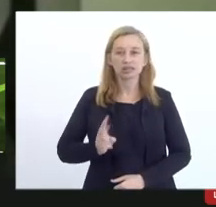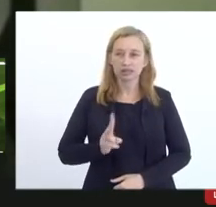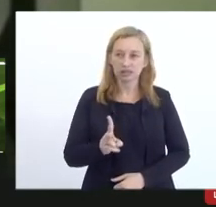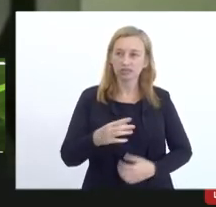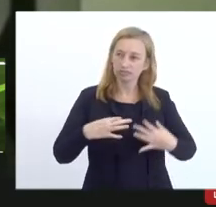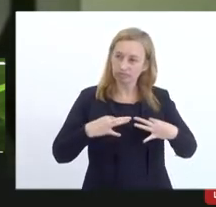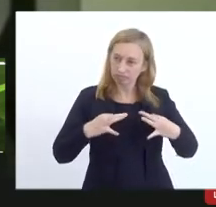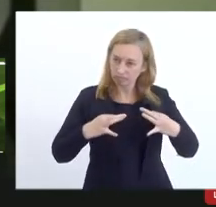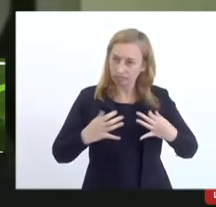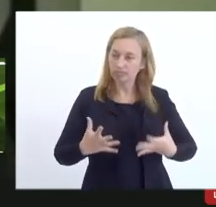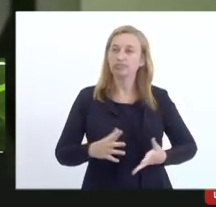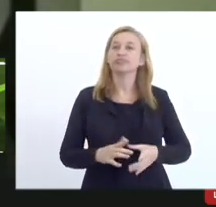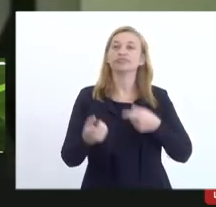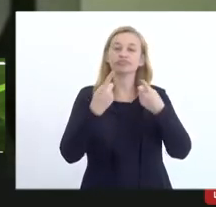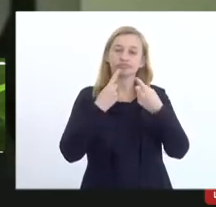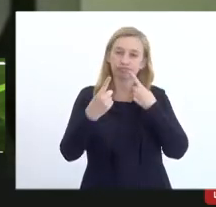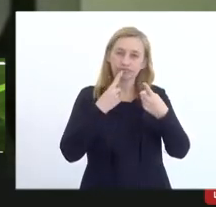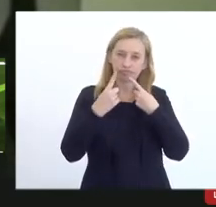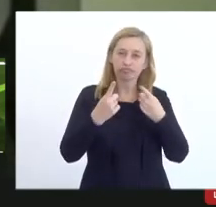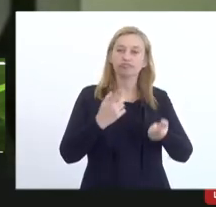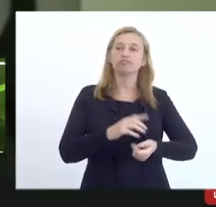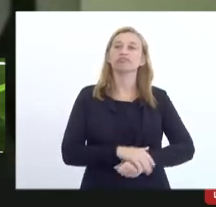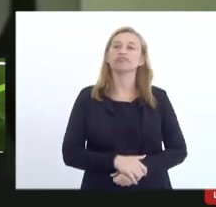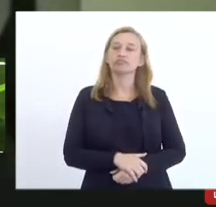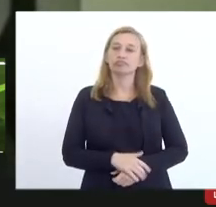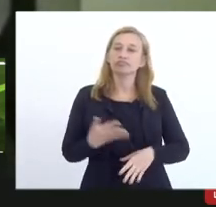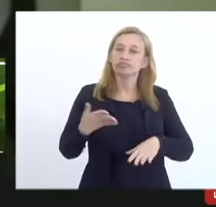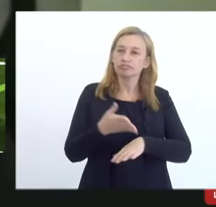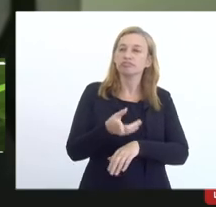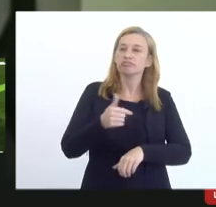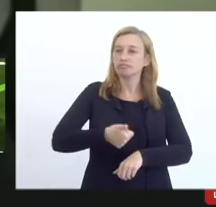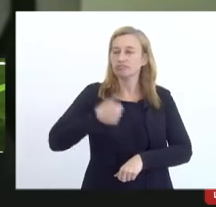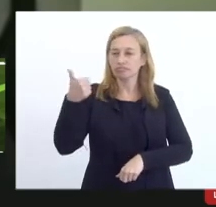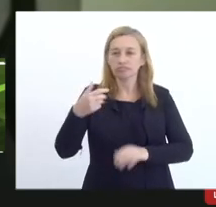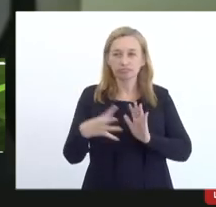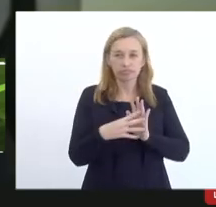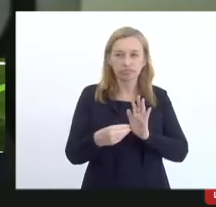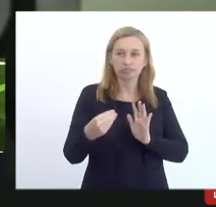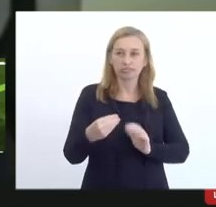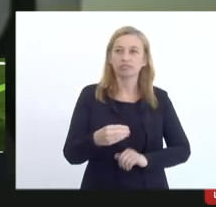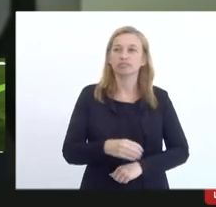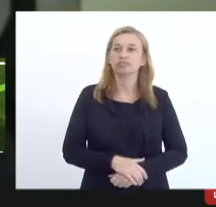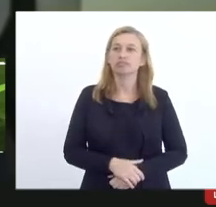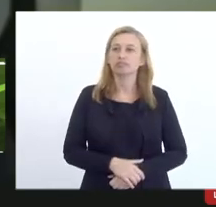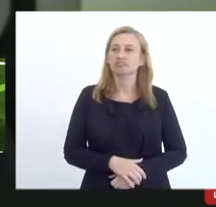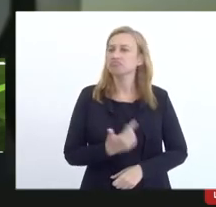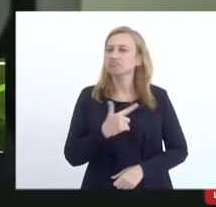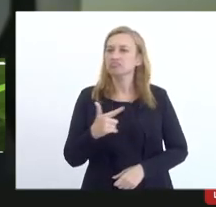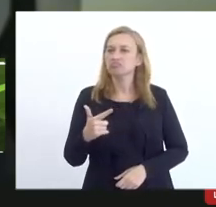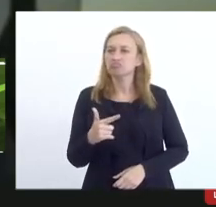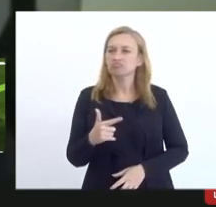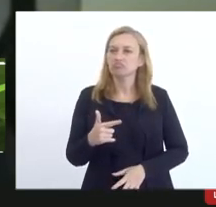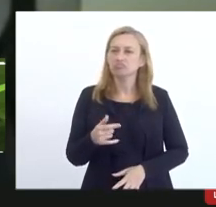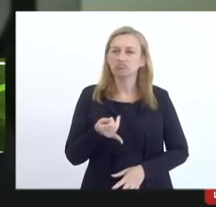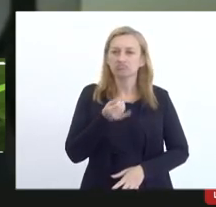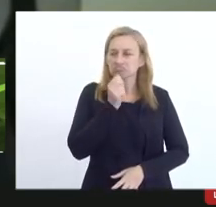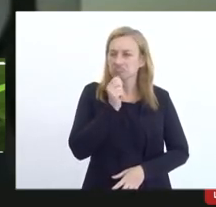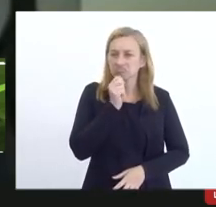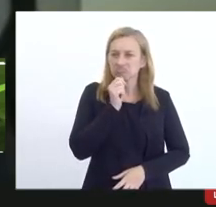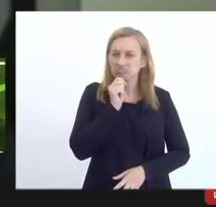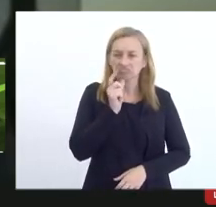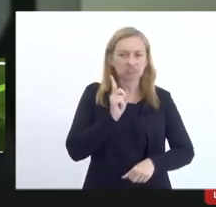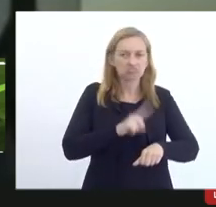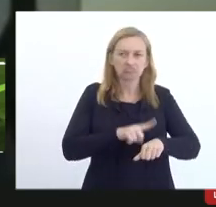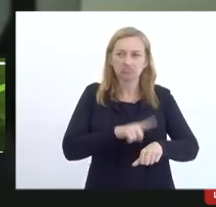disponível para o diálogo, para a discussão, para chegar no melhor modelo possível, não existe e nem vai existir em nenhum